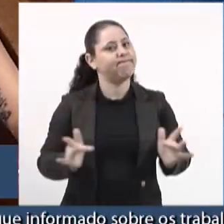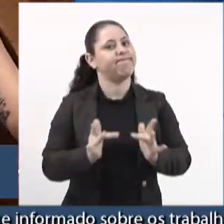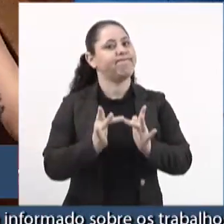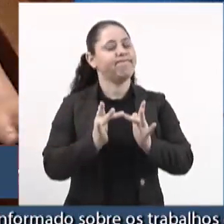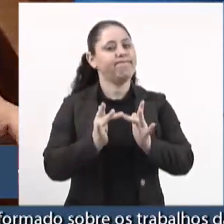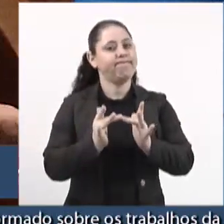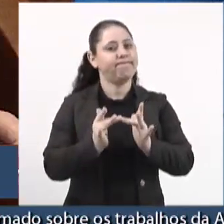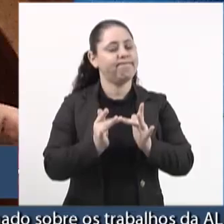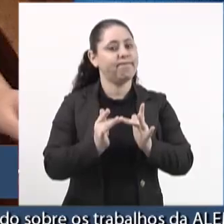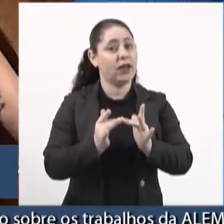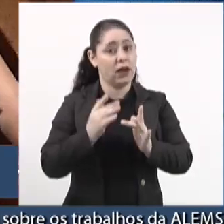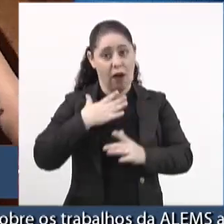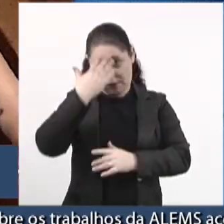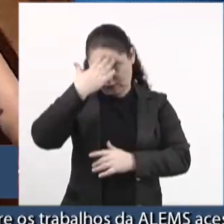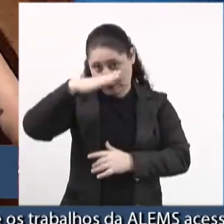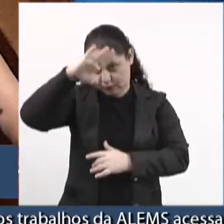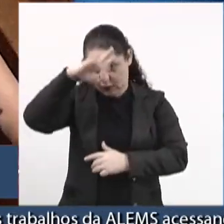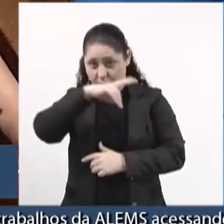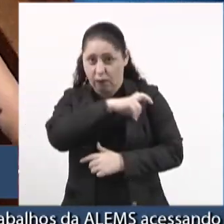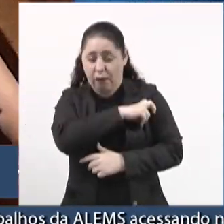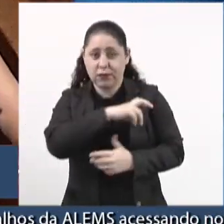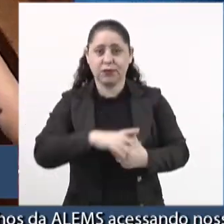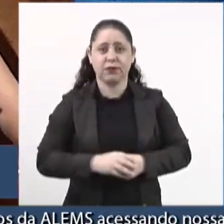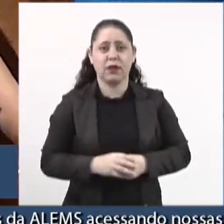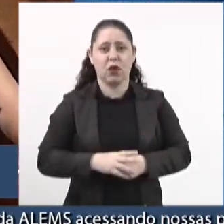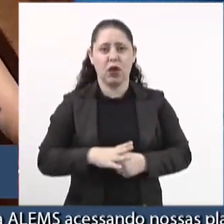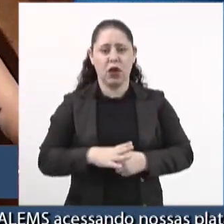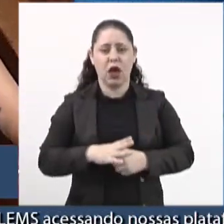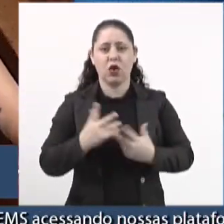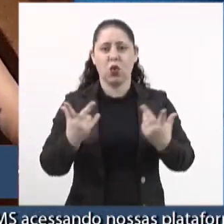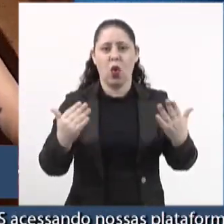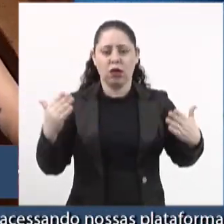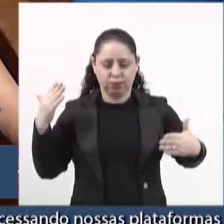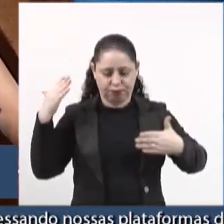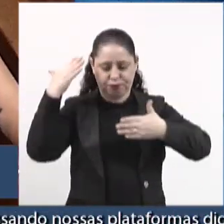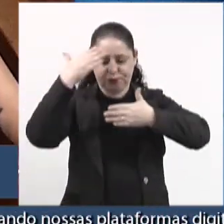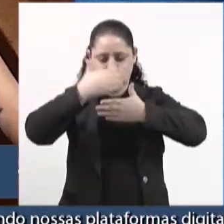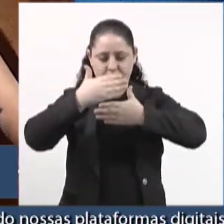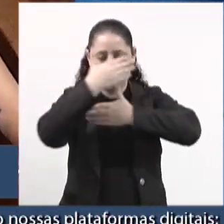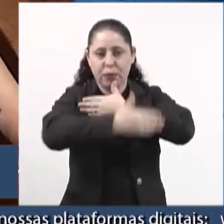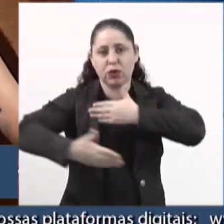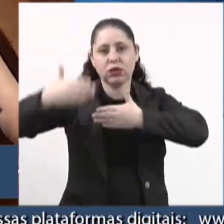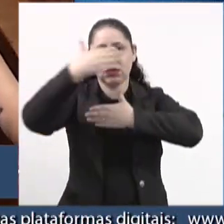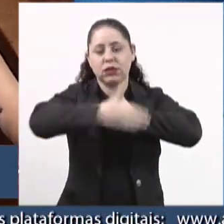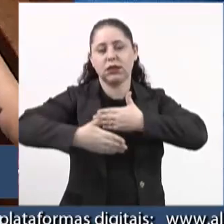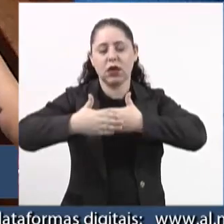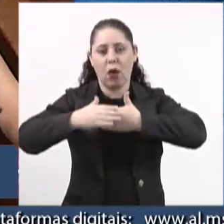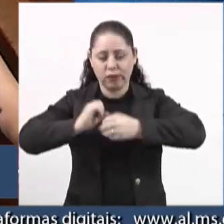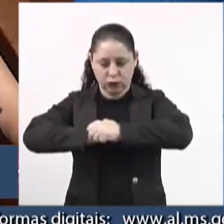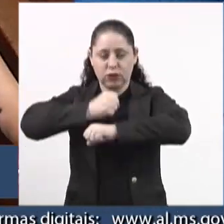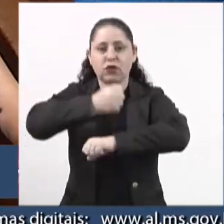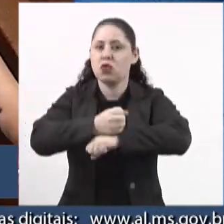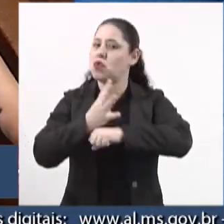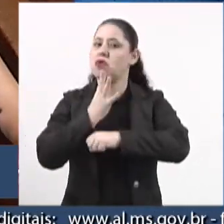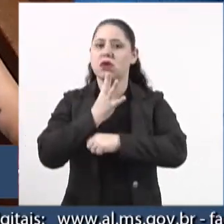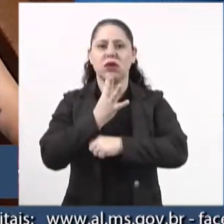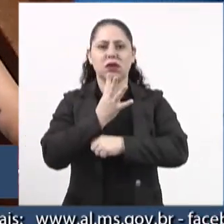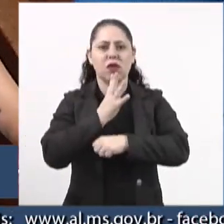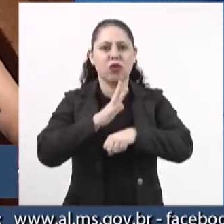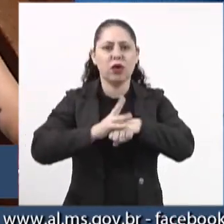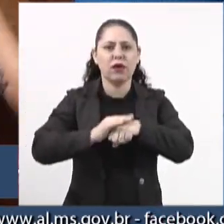A enfermagem foi a linha de frente para enfrentar o desconhecido.